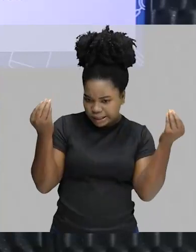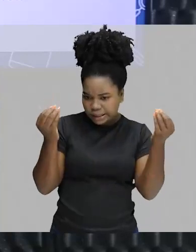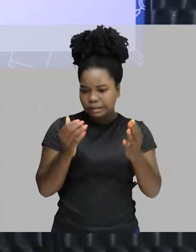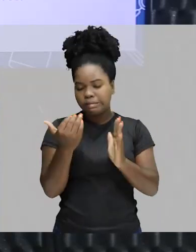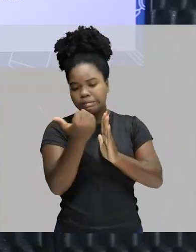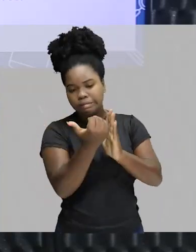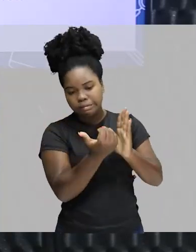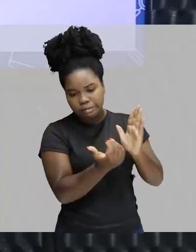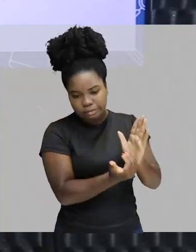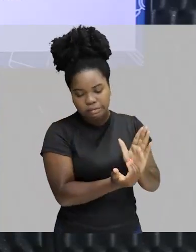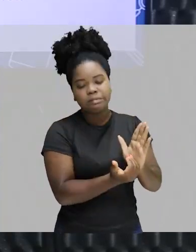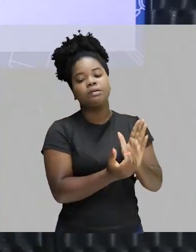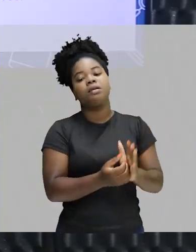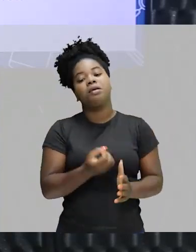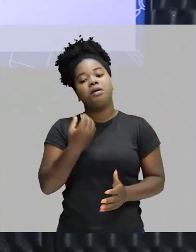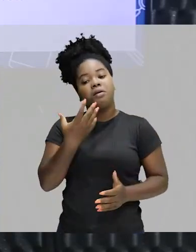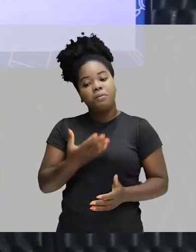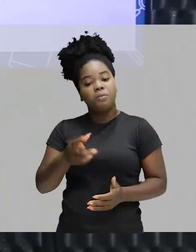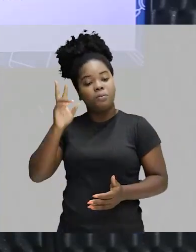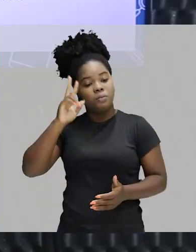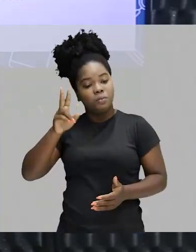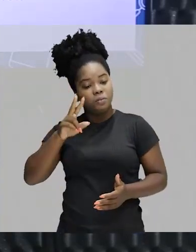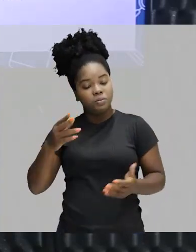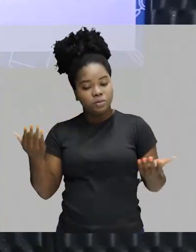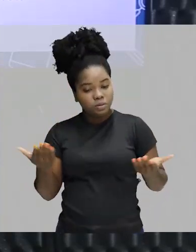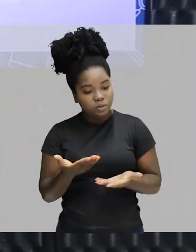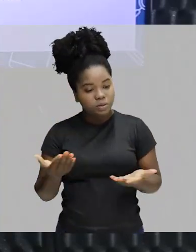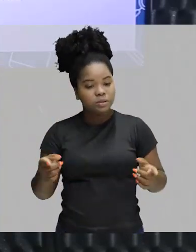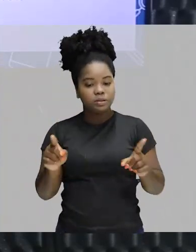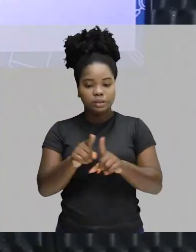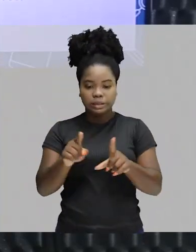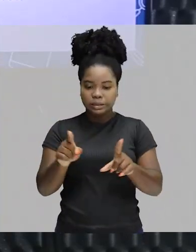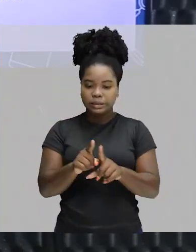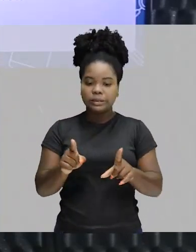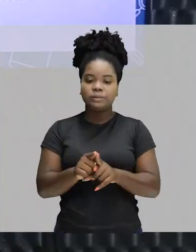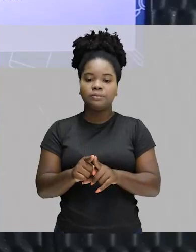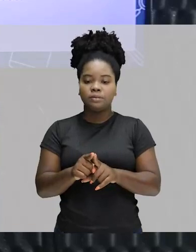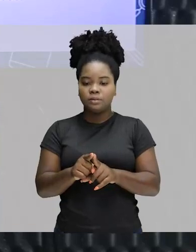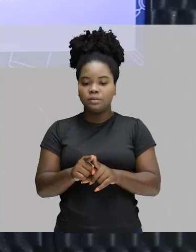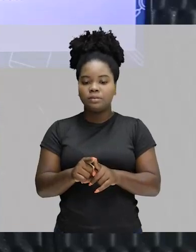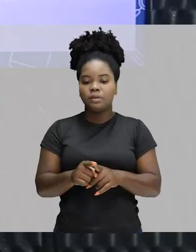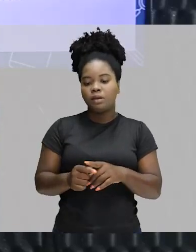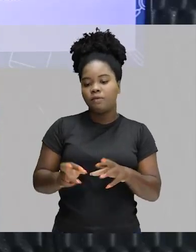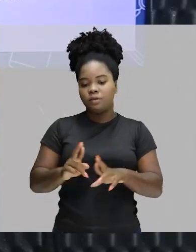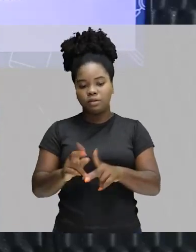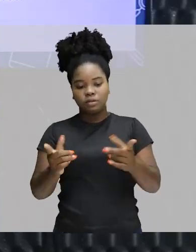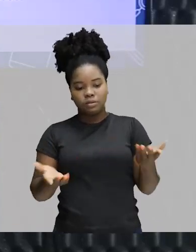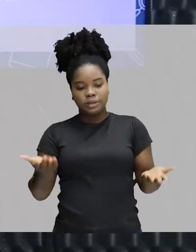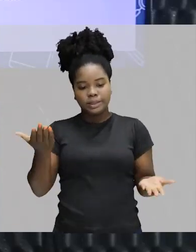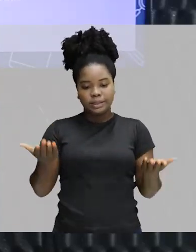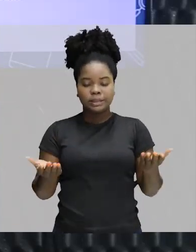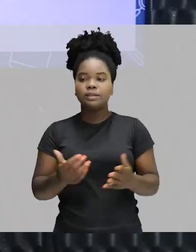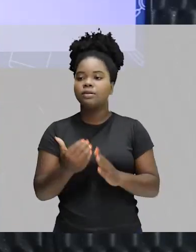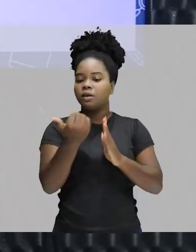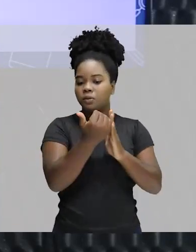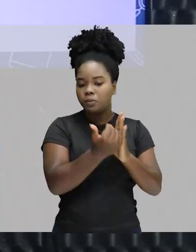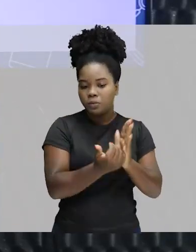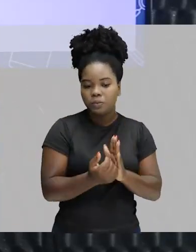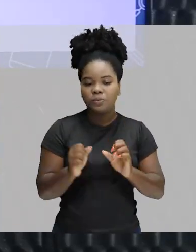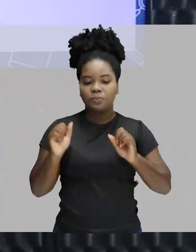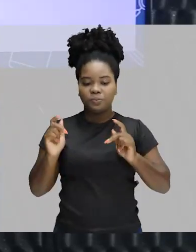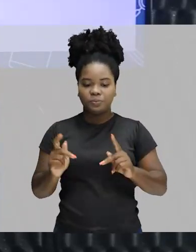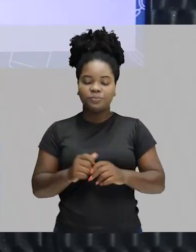classificações. Então é bom a gente relembrar, é bom a gente retomar e fazer a diferenciação dessas classificações.